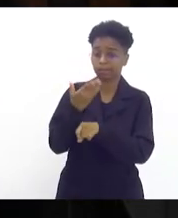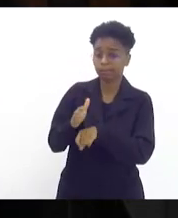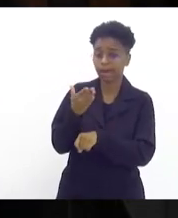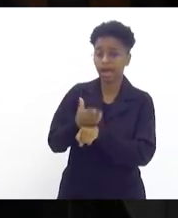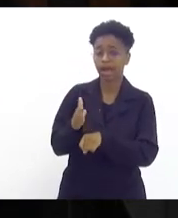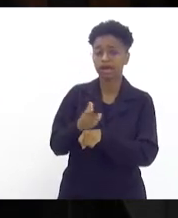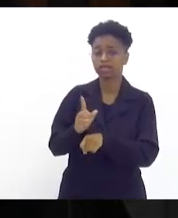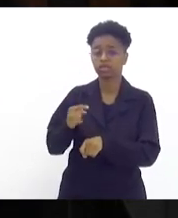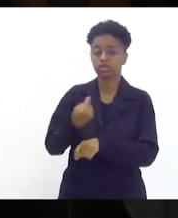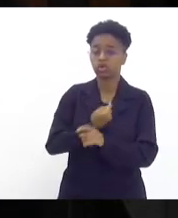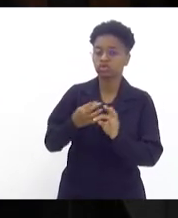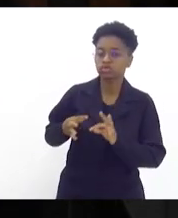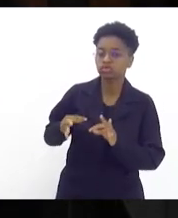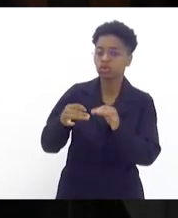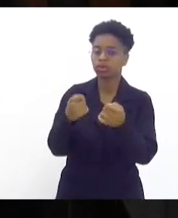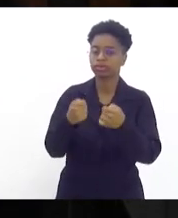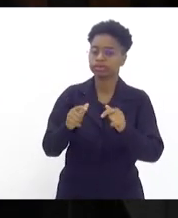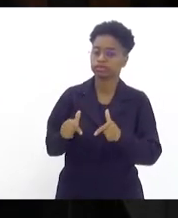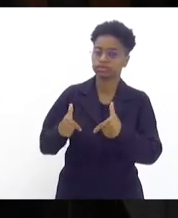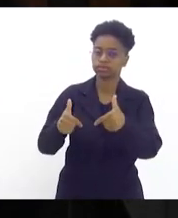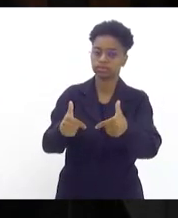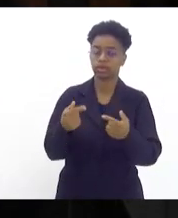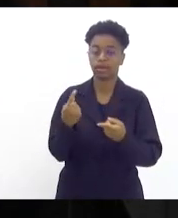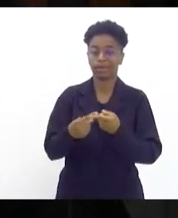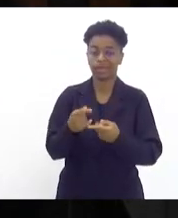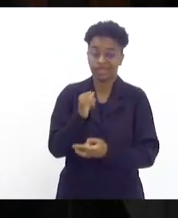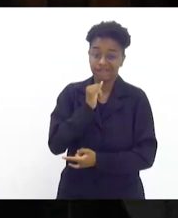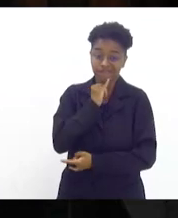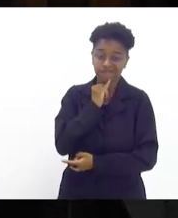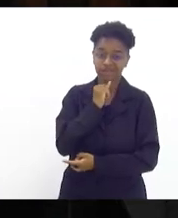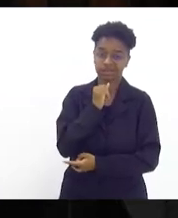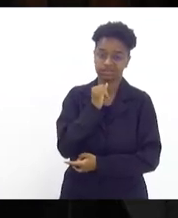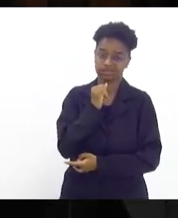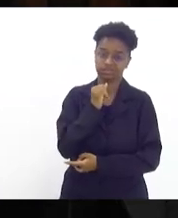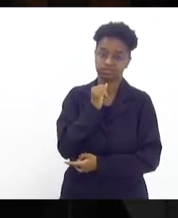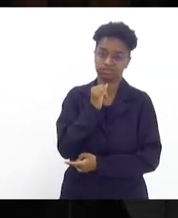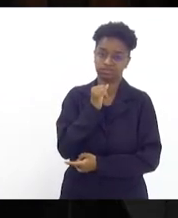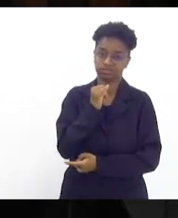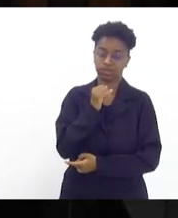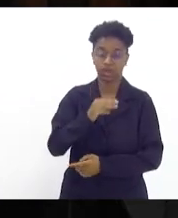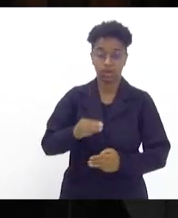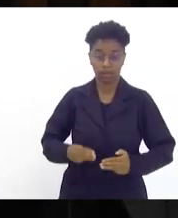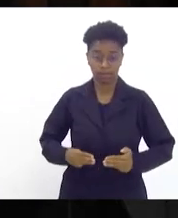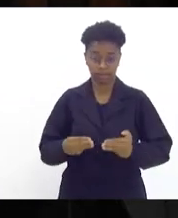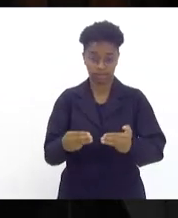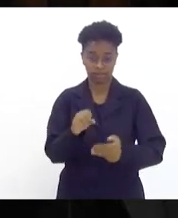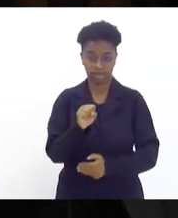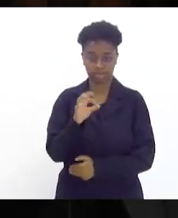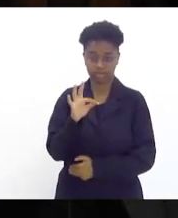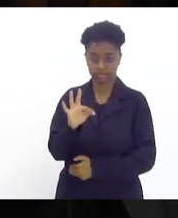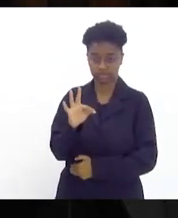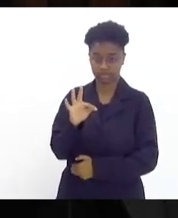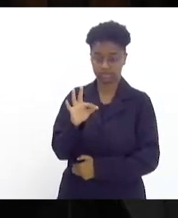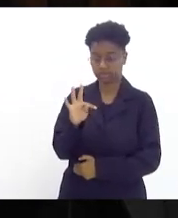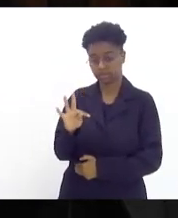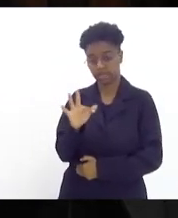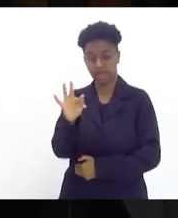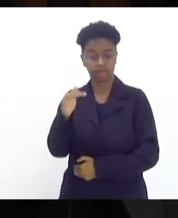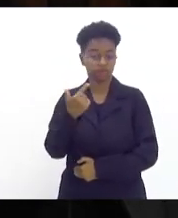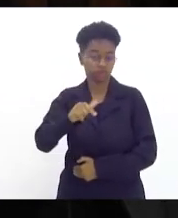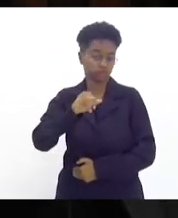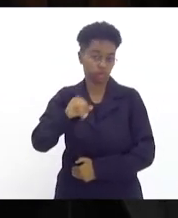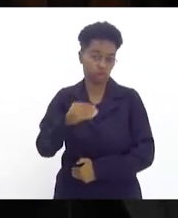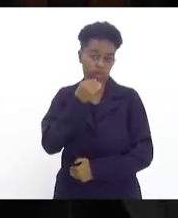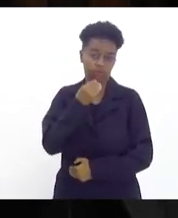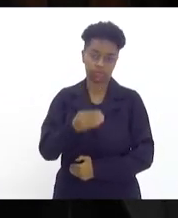que cabe a todos nós fazermos, porque, infelizmente, os ministros do STF não vão ter essa oportunidade